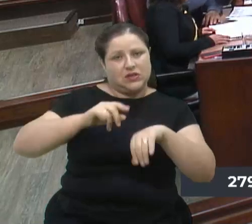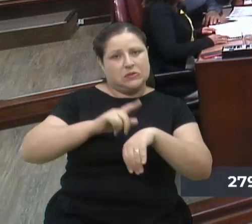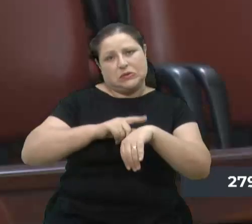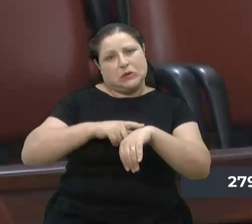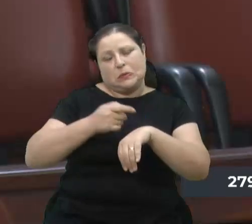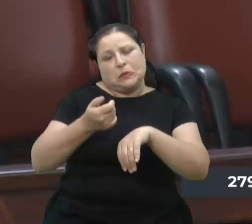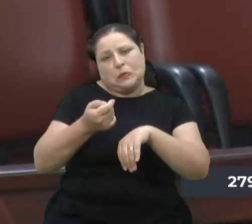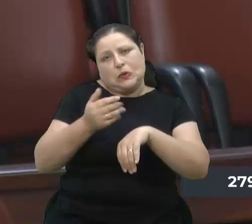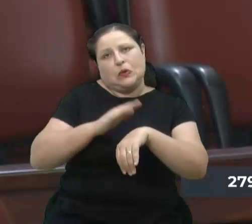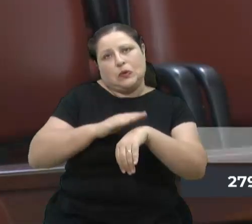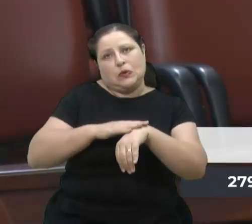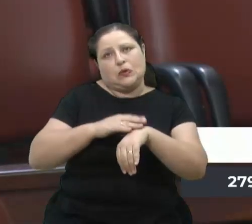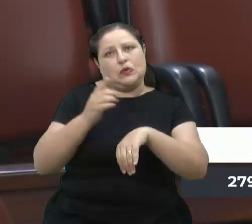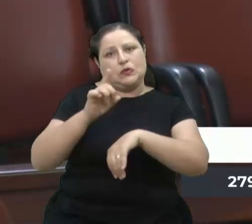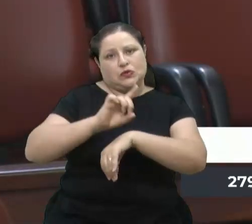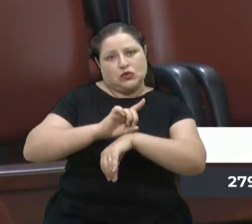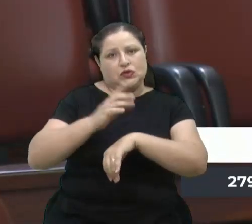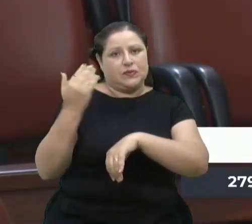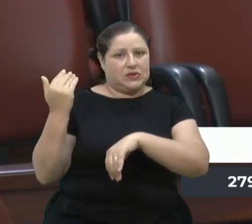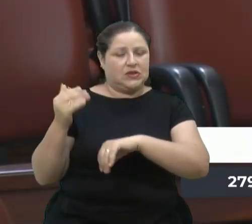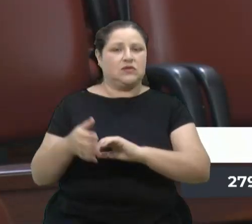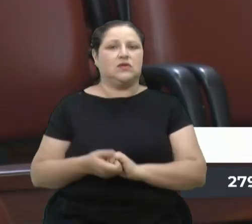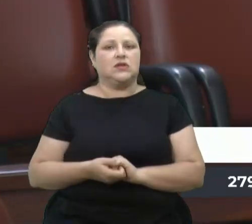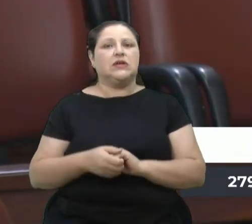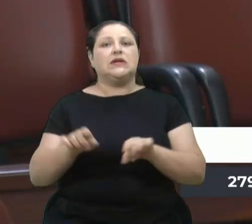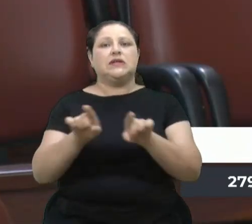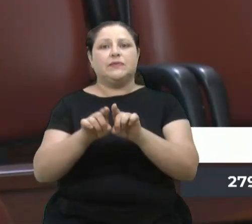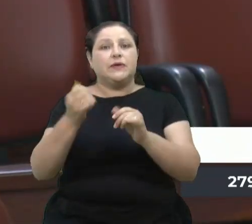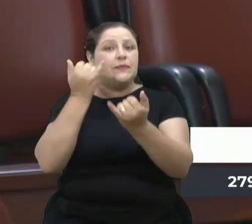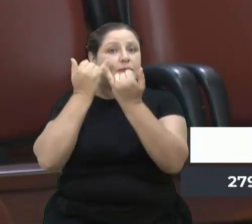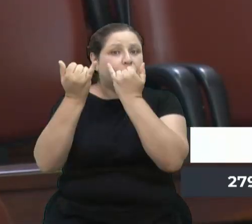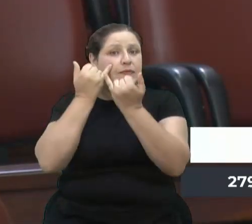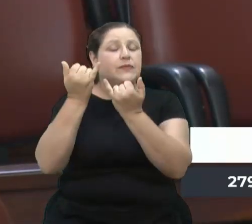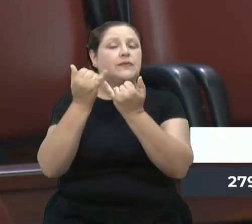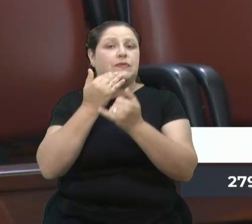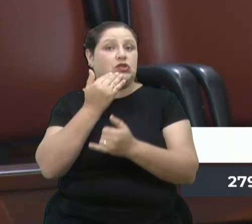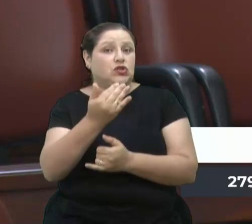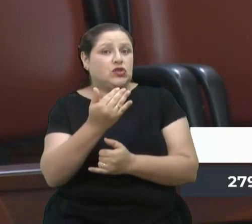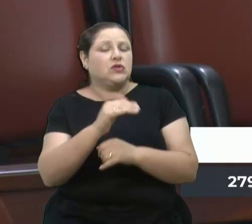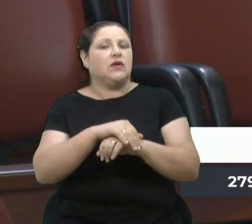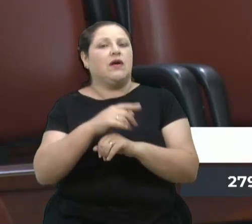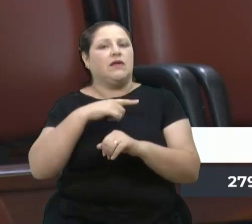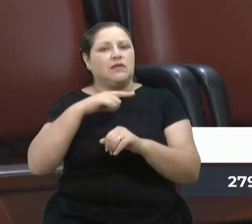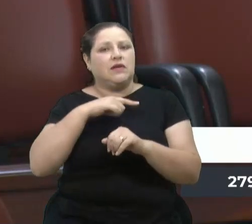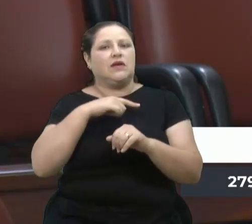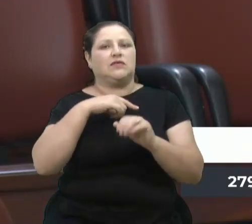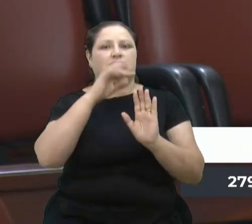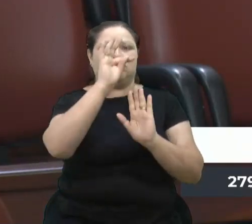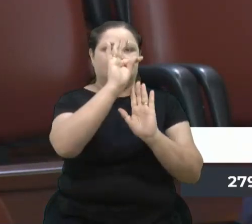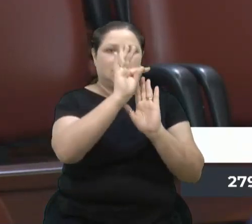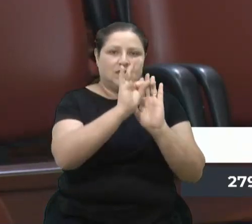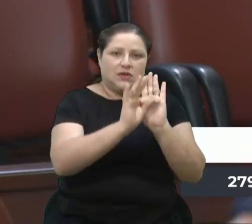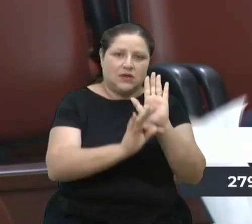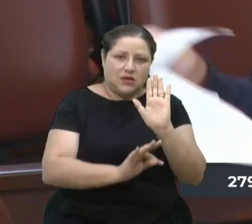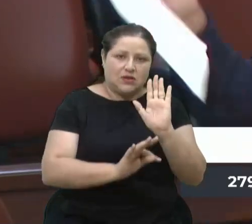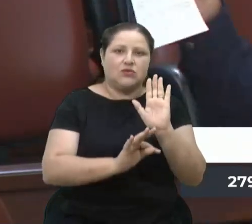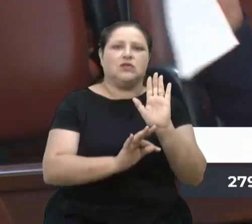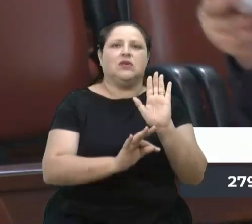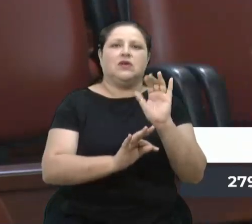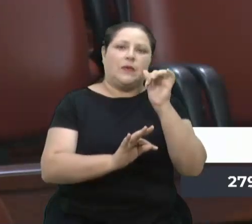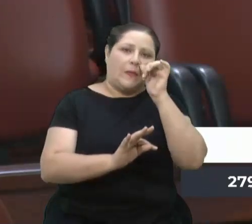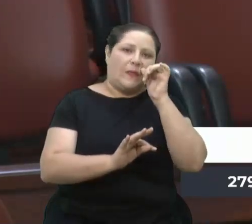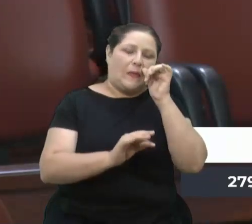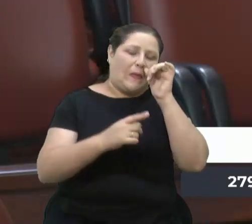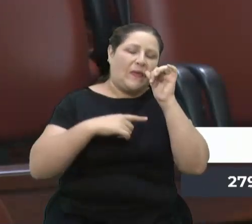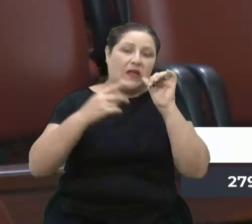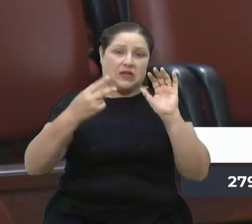dias e até o pedido de informações, uma parte está composta nesse segundo pedido